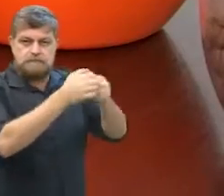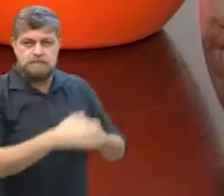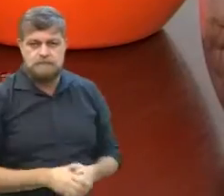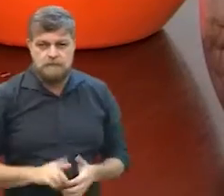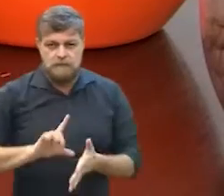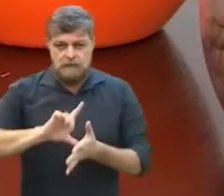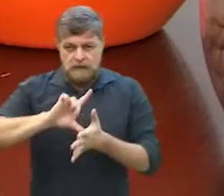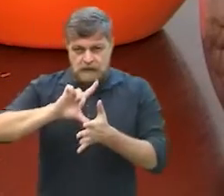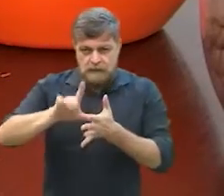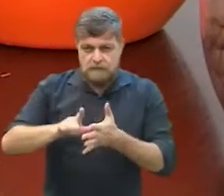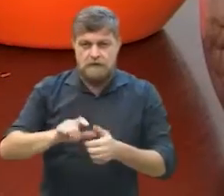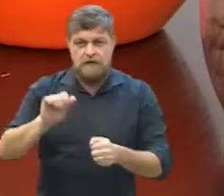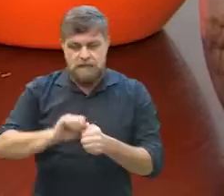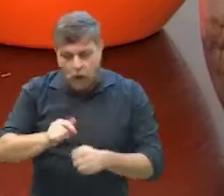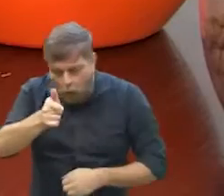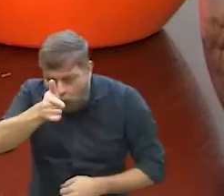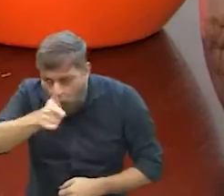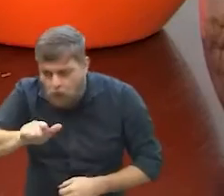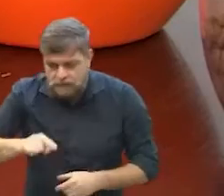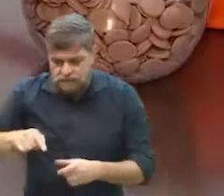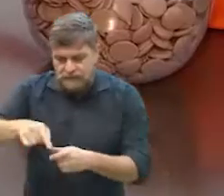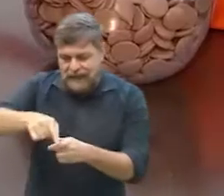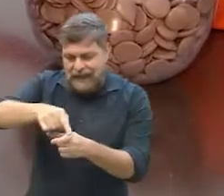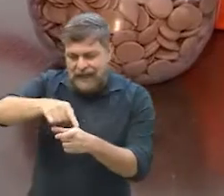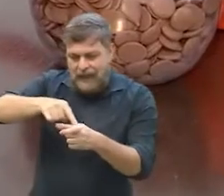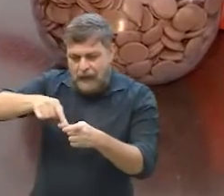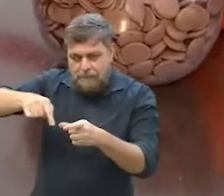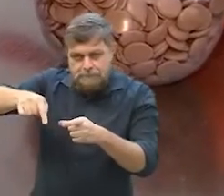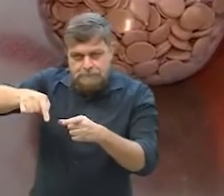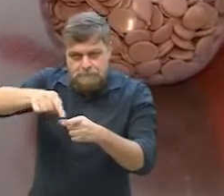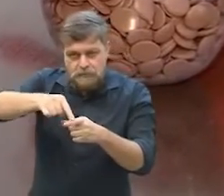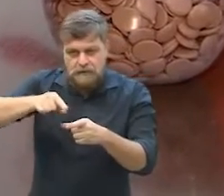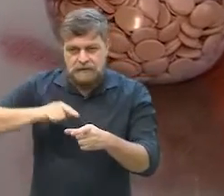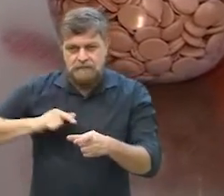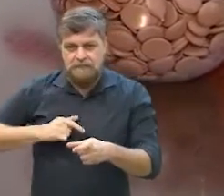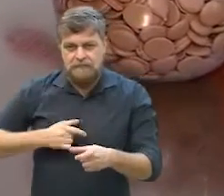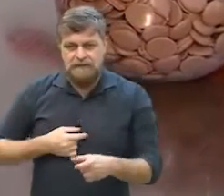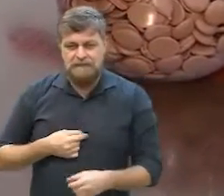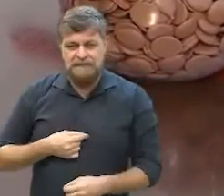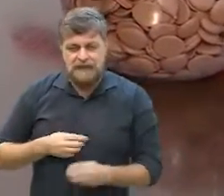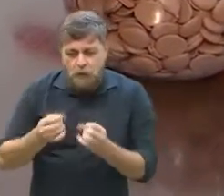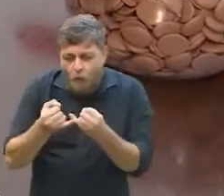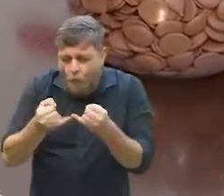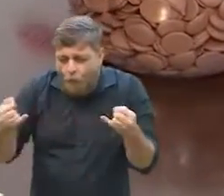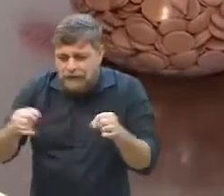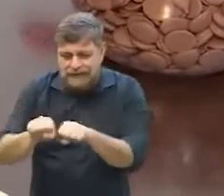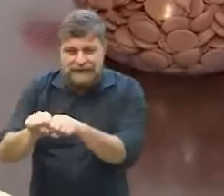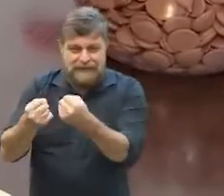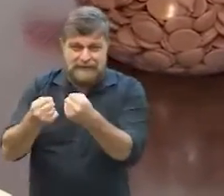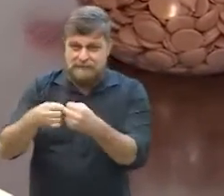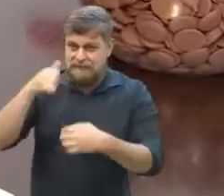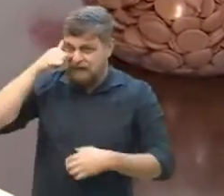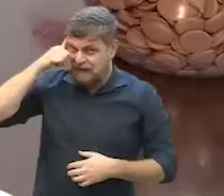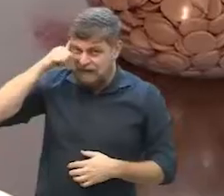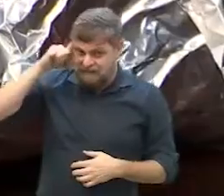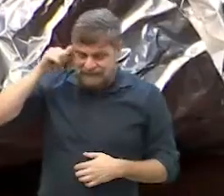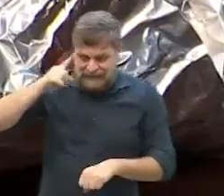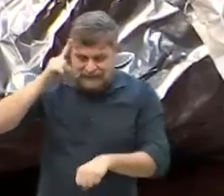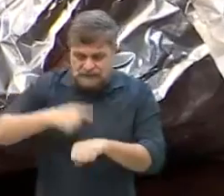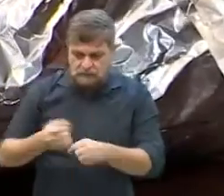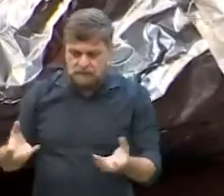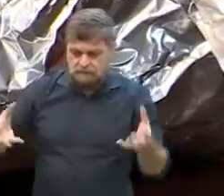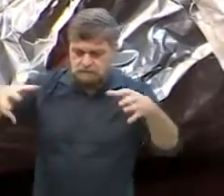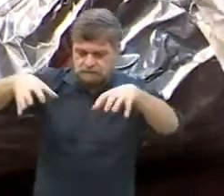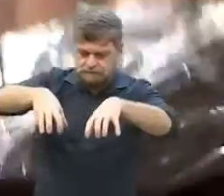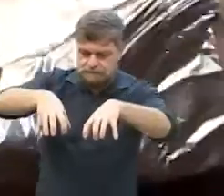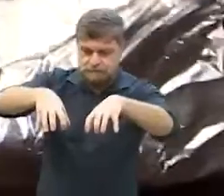depois desse tempo faça um reforço na borda do ovo para não ficar fina e correr o risco de quebrar na hora de